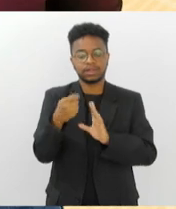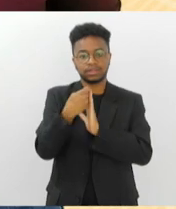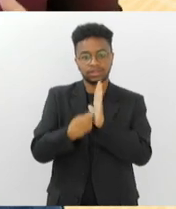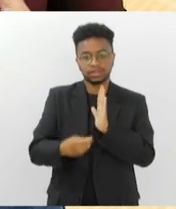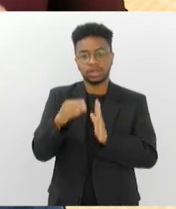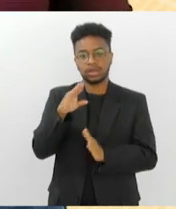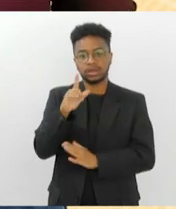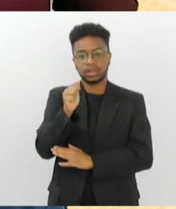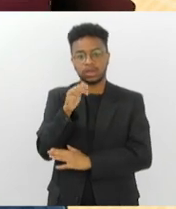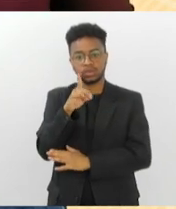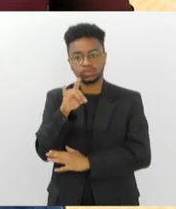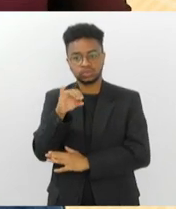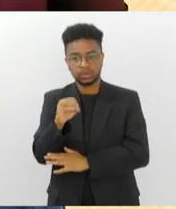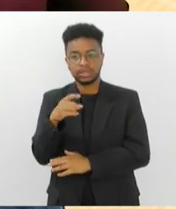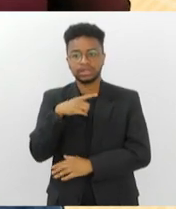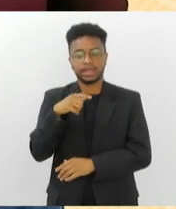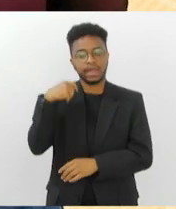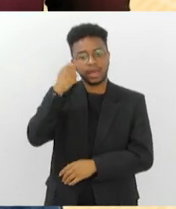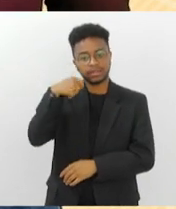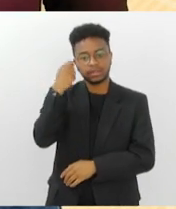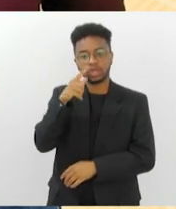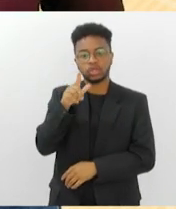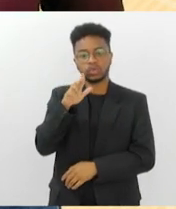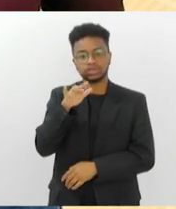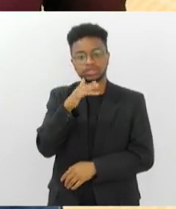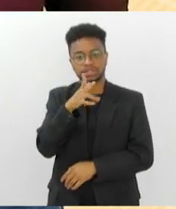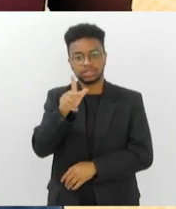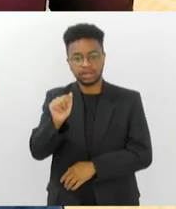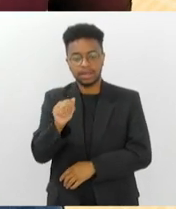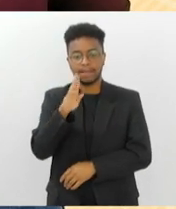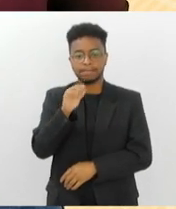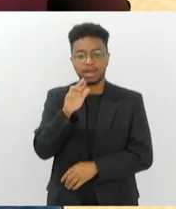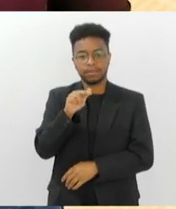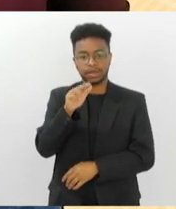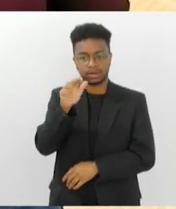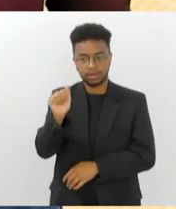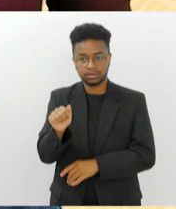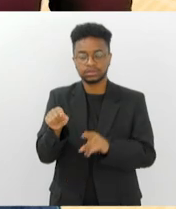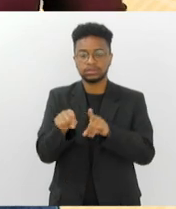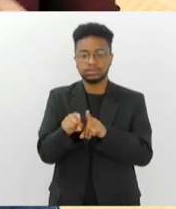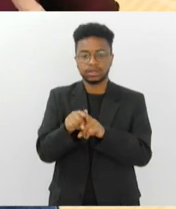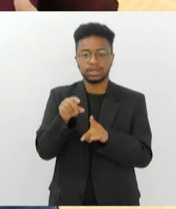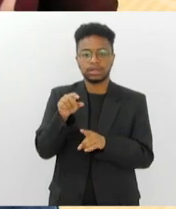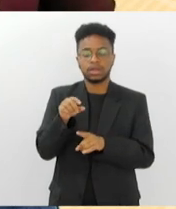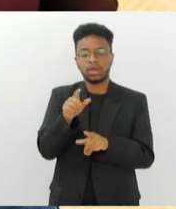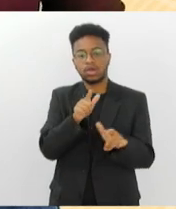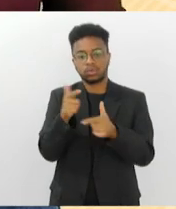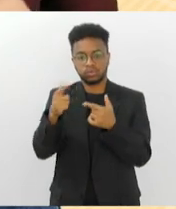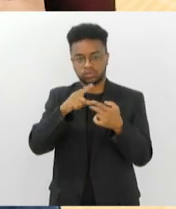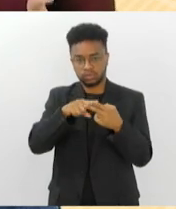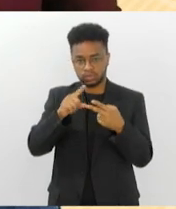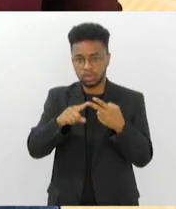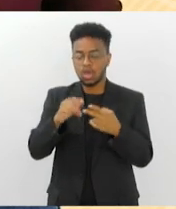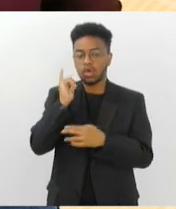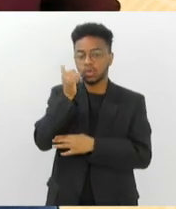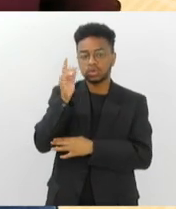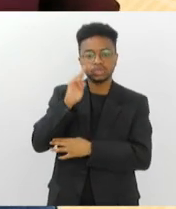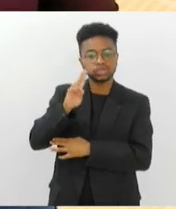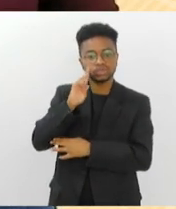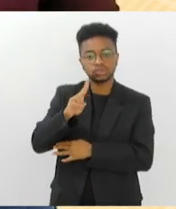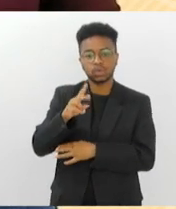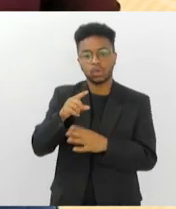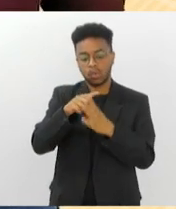atrizes Lucinha Lins, Bárbara Bruno, Nádia Nardini e Divina Valéria, contam a história de quatro mulheres